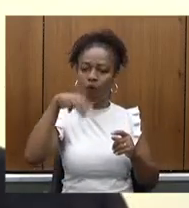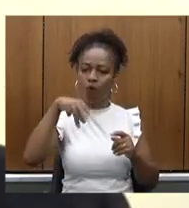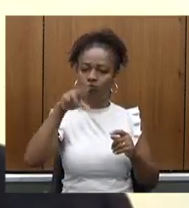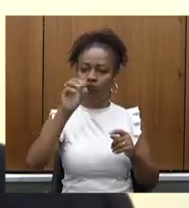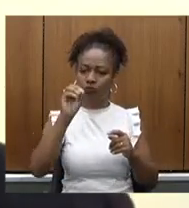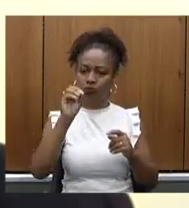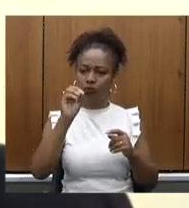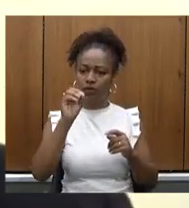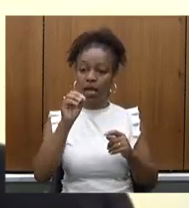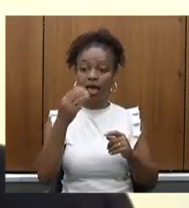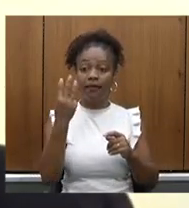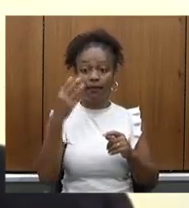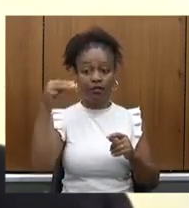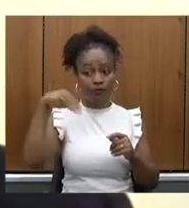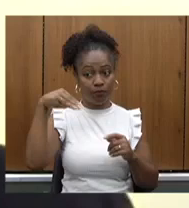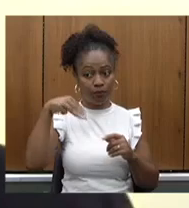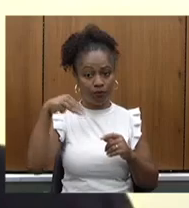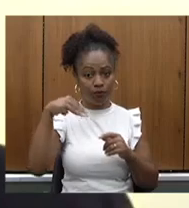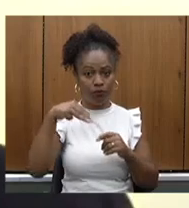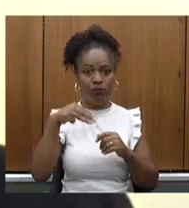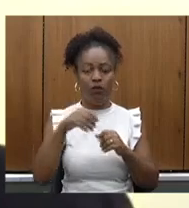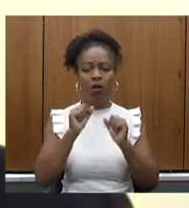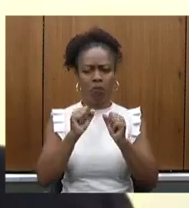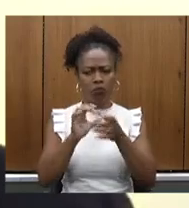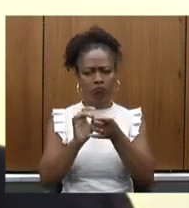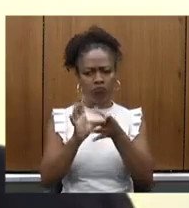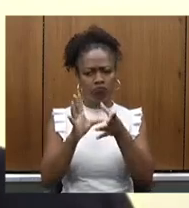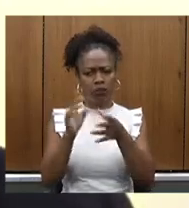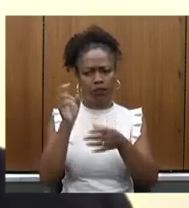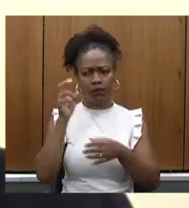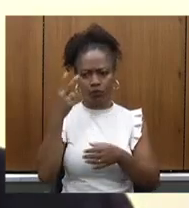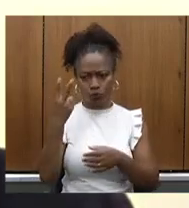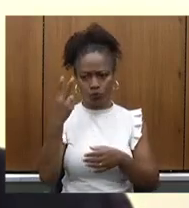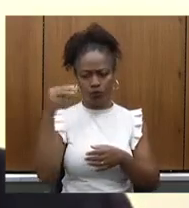e se entender necessário com mais 2 de réplica